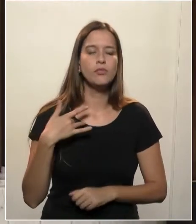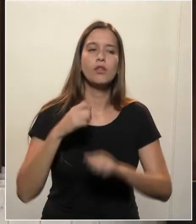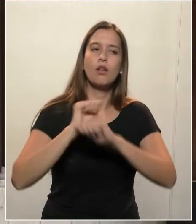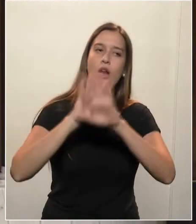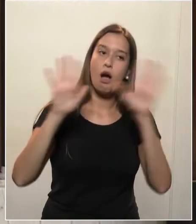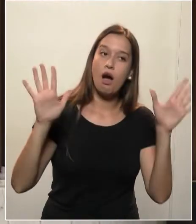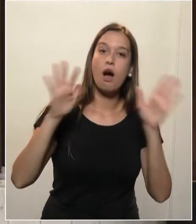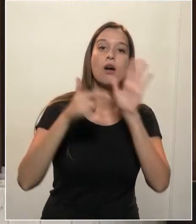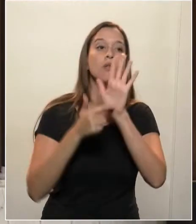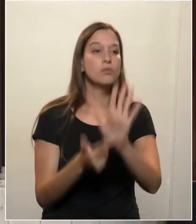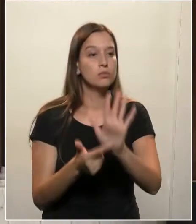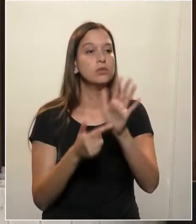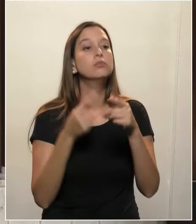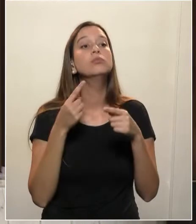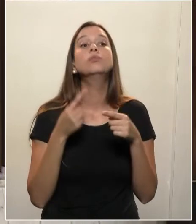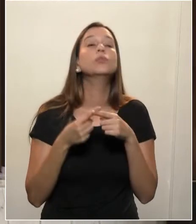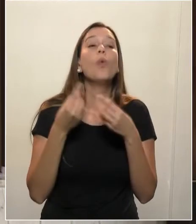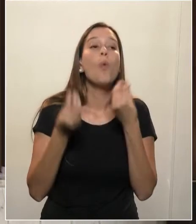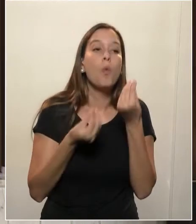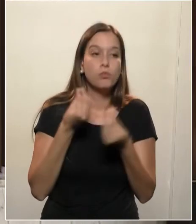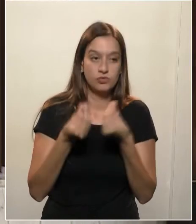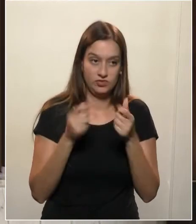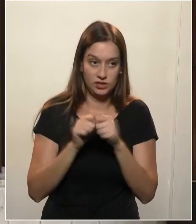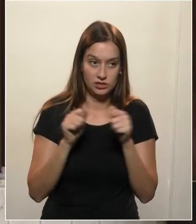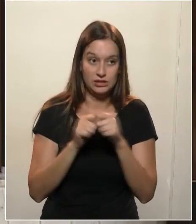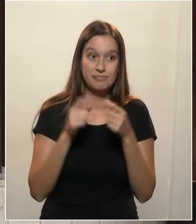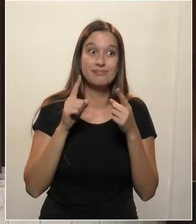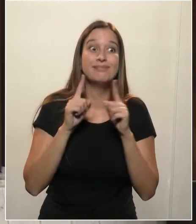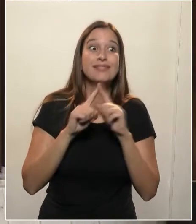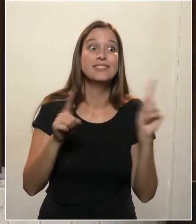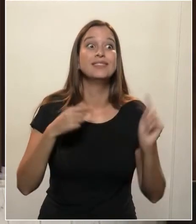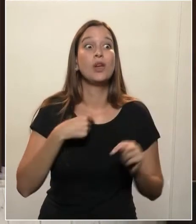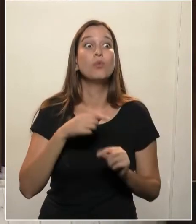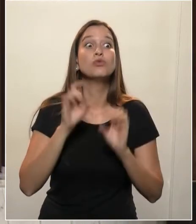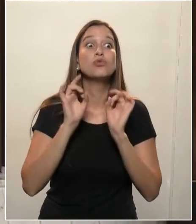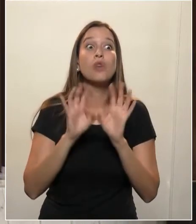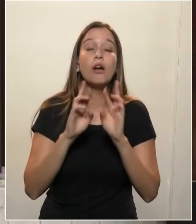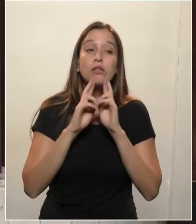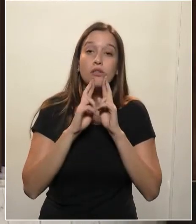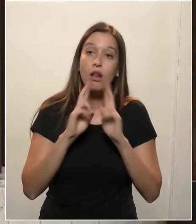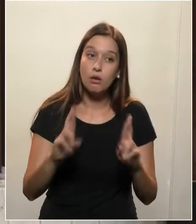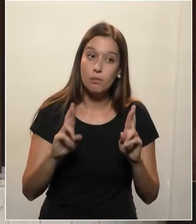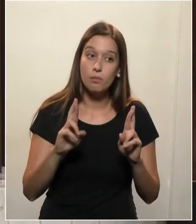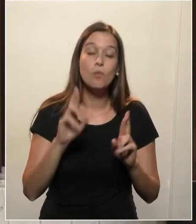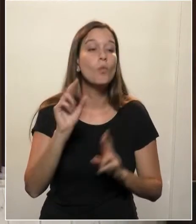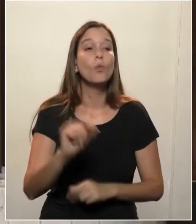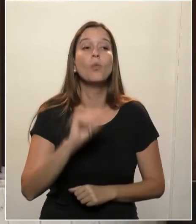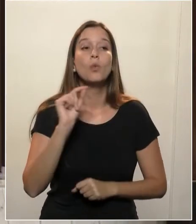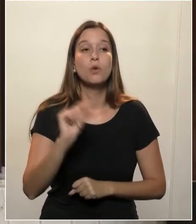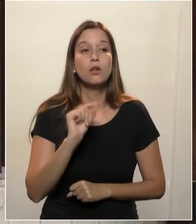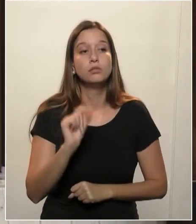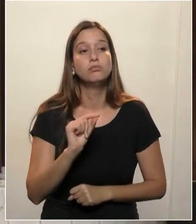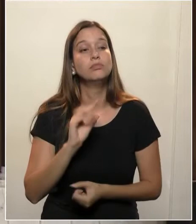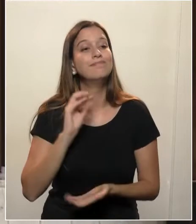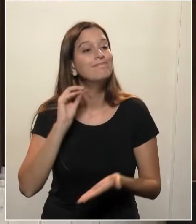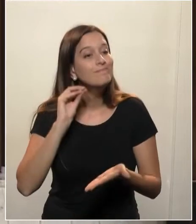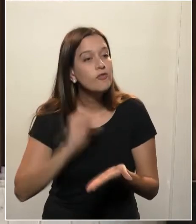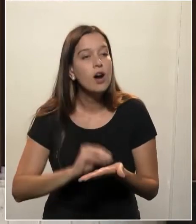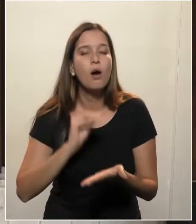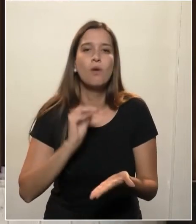com relação a isso. A única restrição que eu acho que ficou e passou batido, e isso está sendo